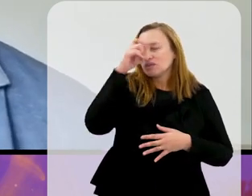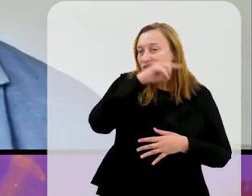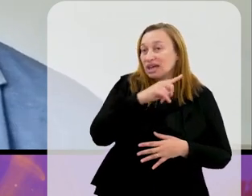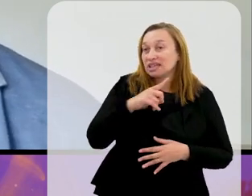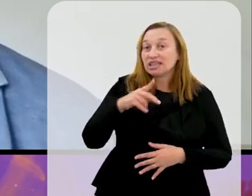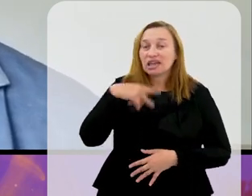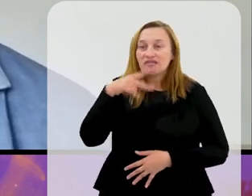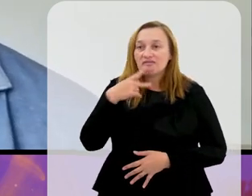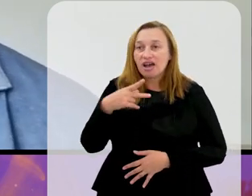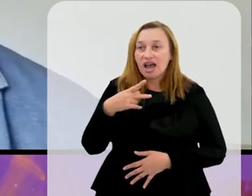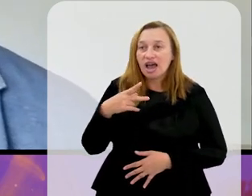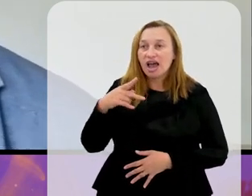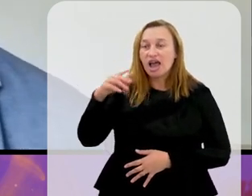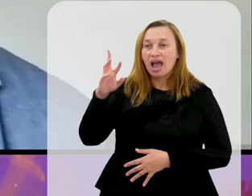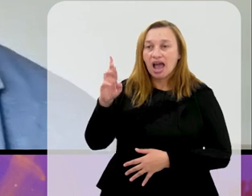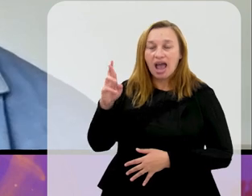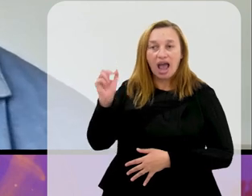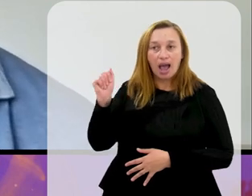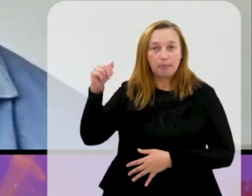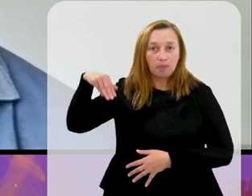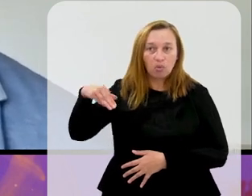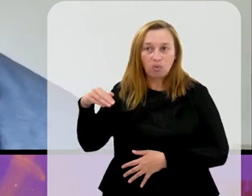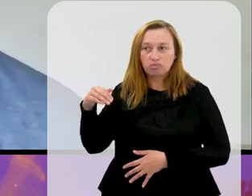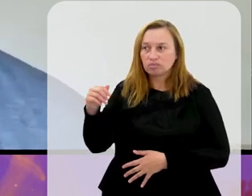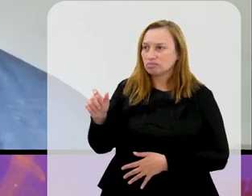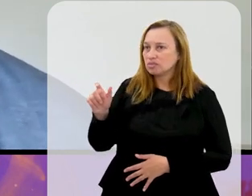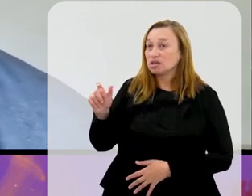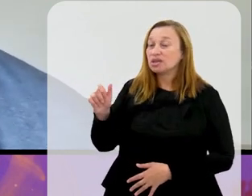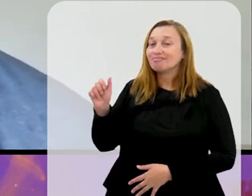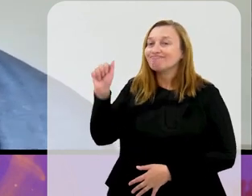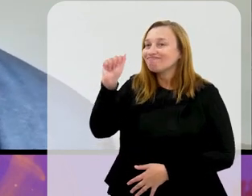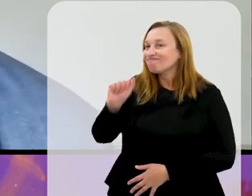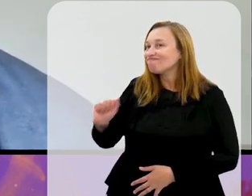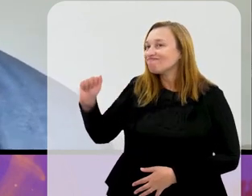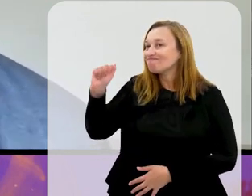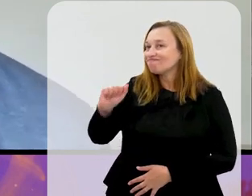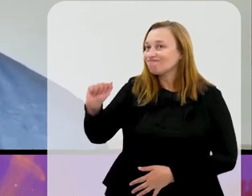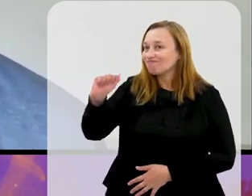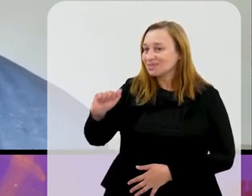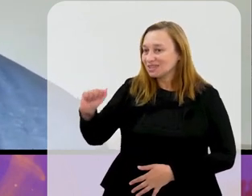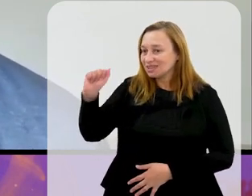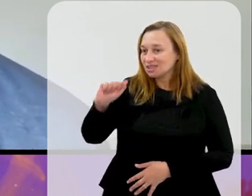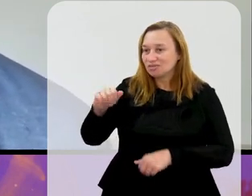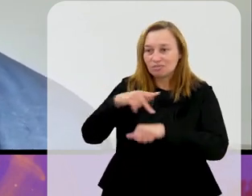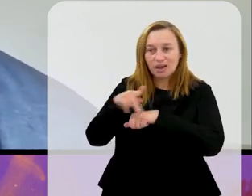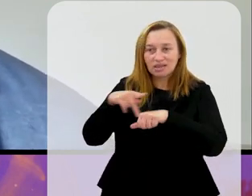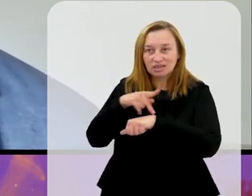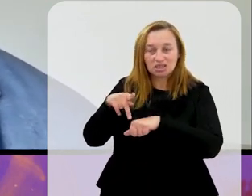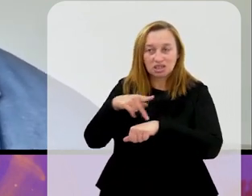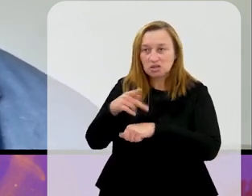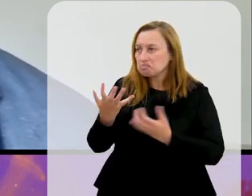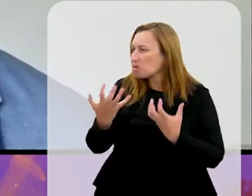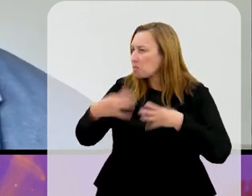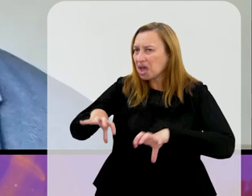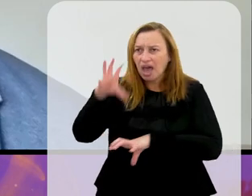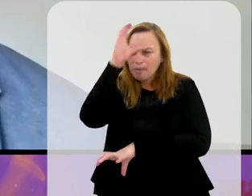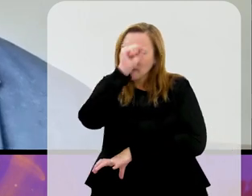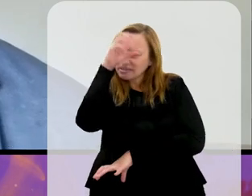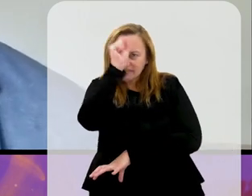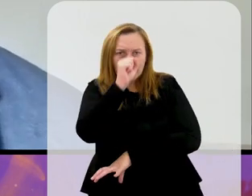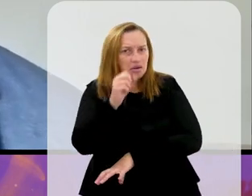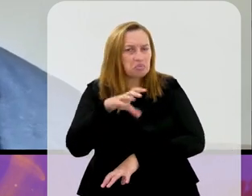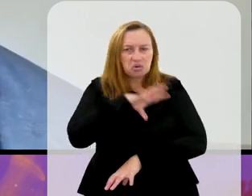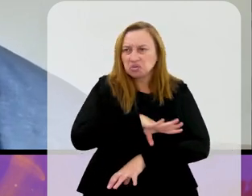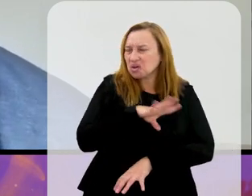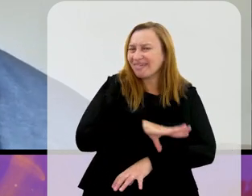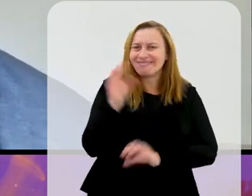Dias é aquele argentino que não quer aprender português. A fala dele é muito enrolada. Ele não tenta, ao